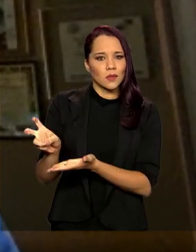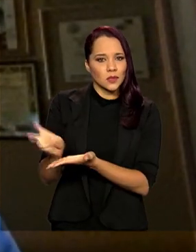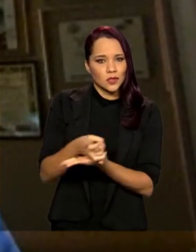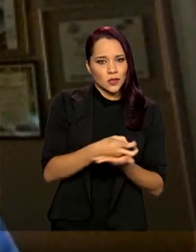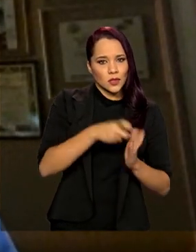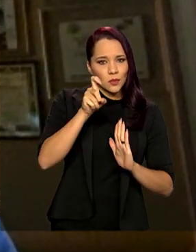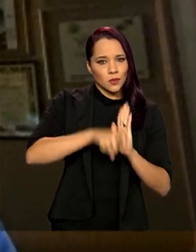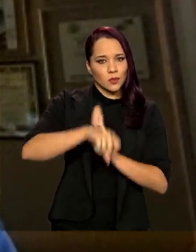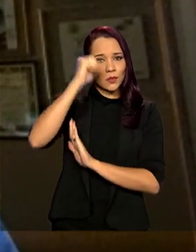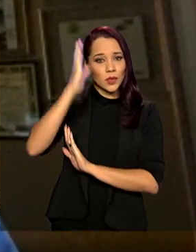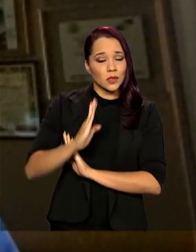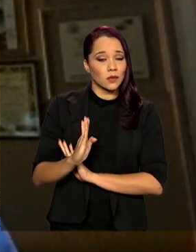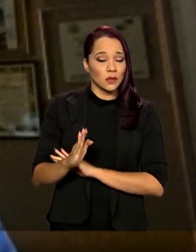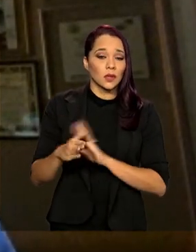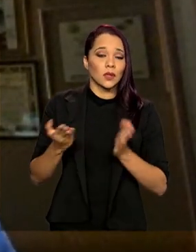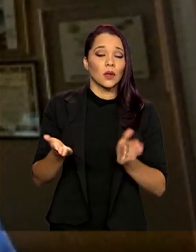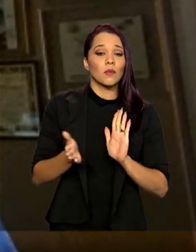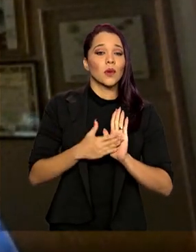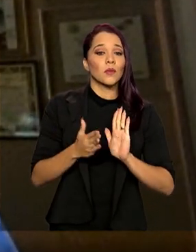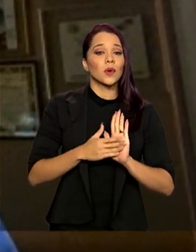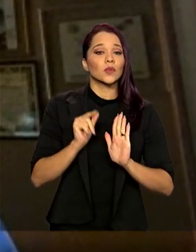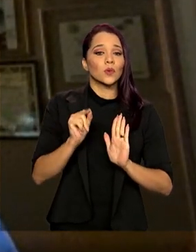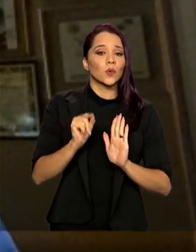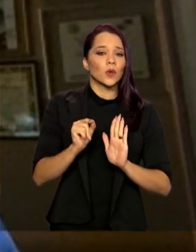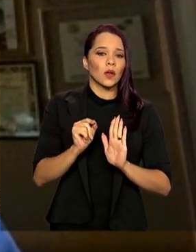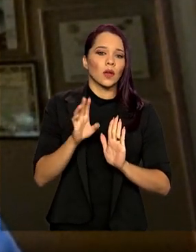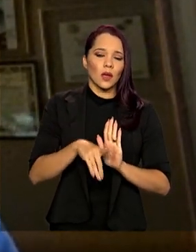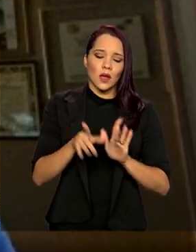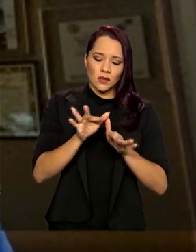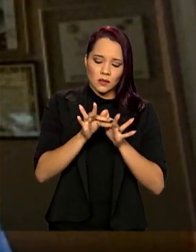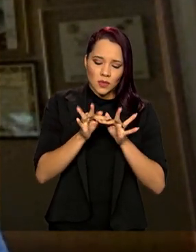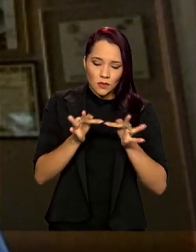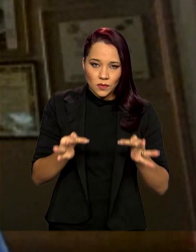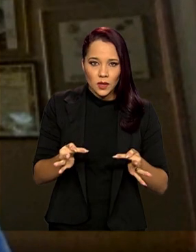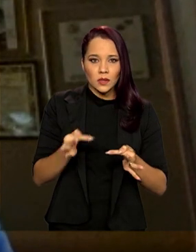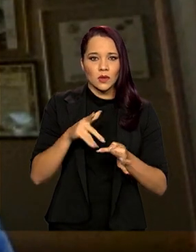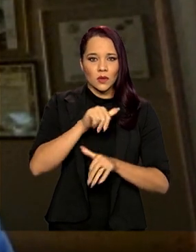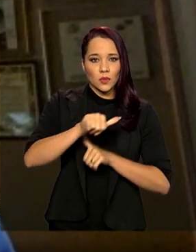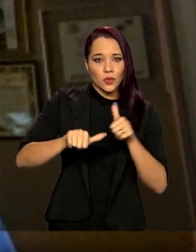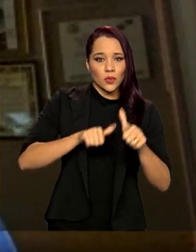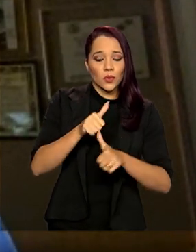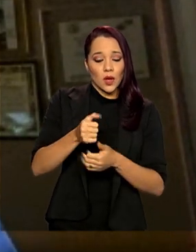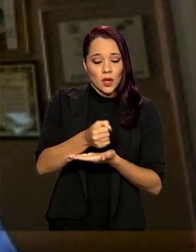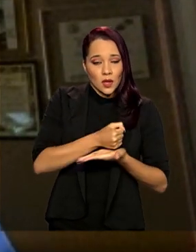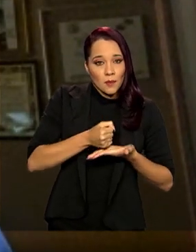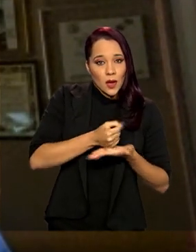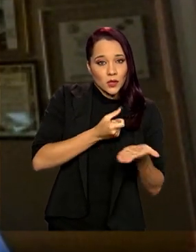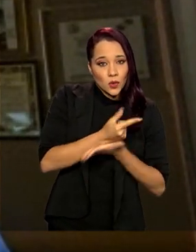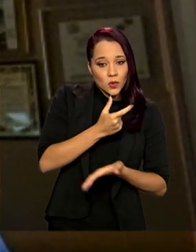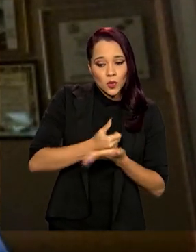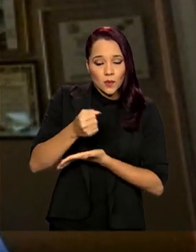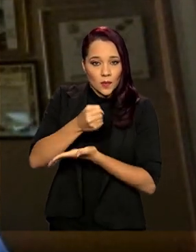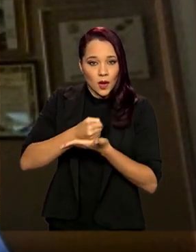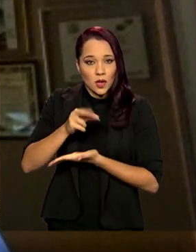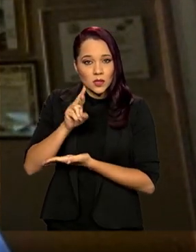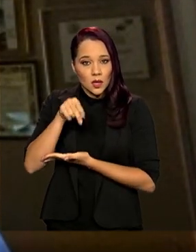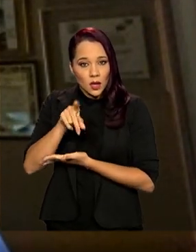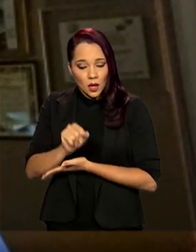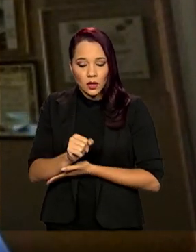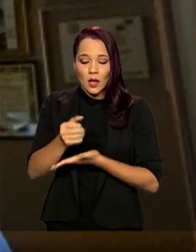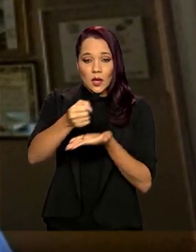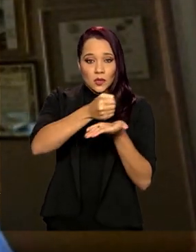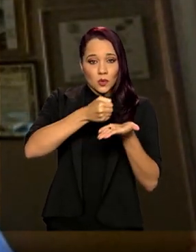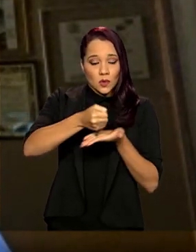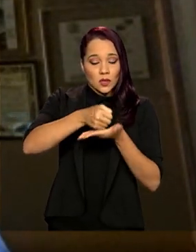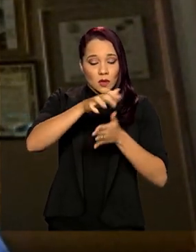brasileiro. Então, o que nós propomos? Simplificação radical da base de consumo e da base de renda, uma reestruturação na base de